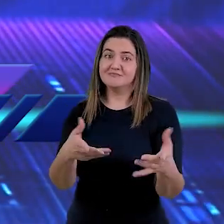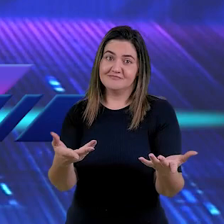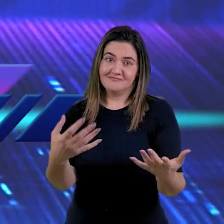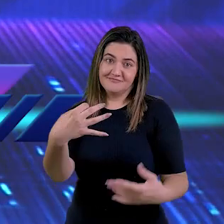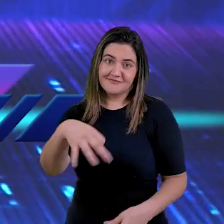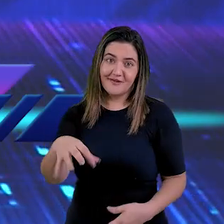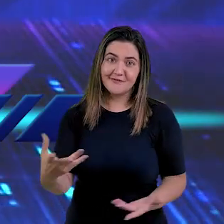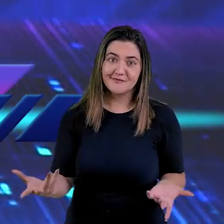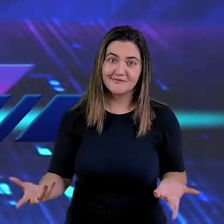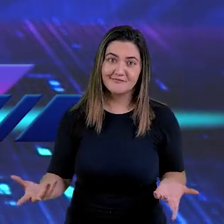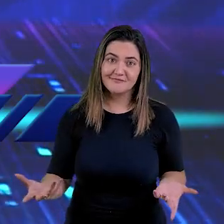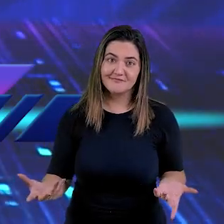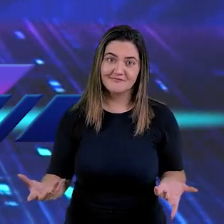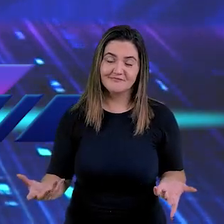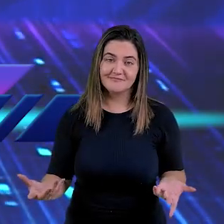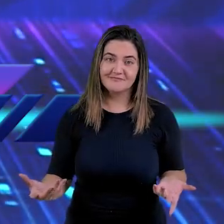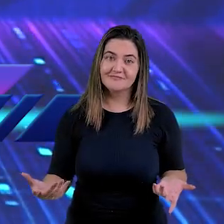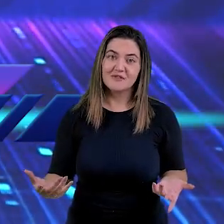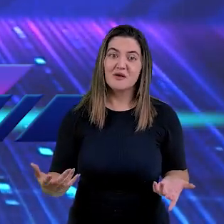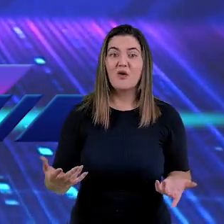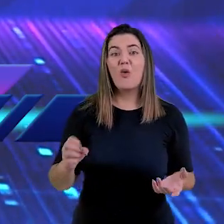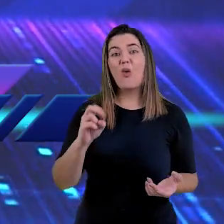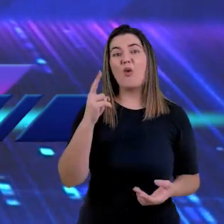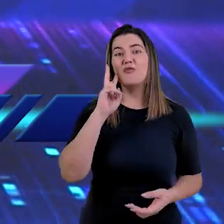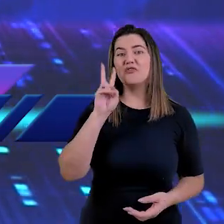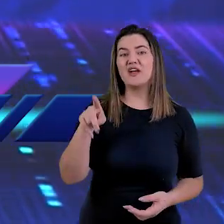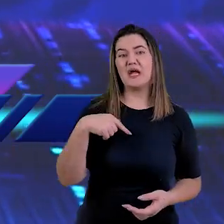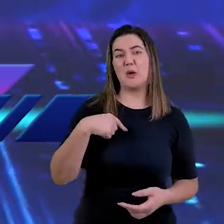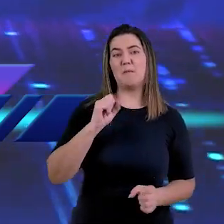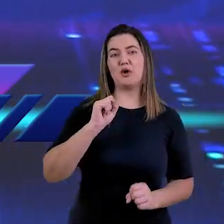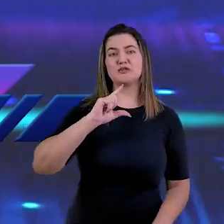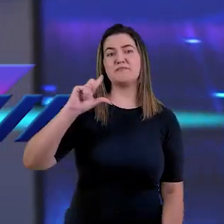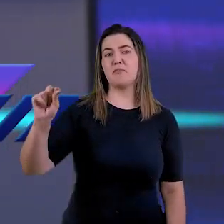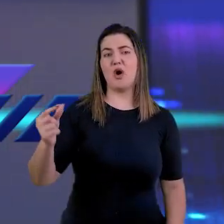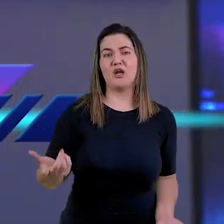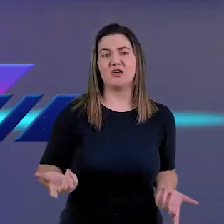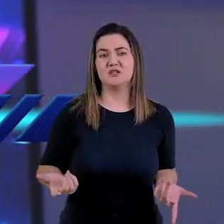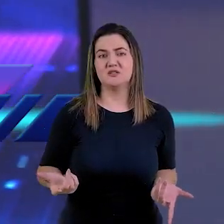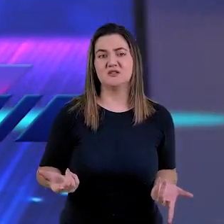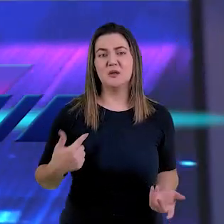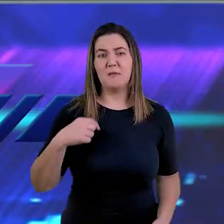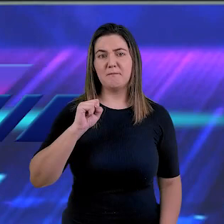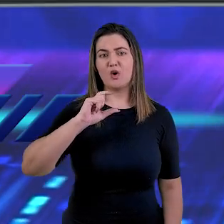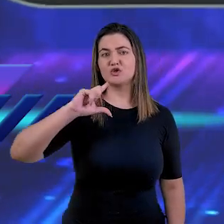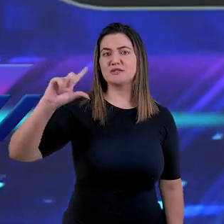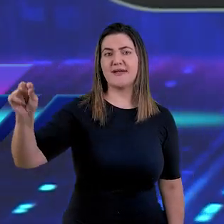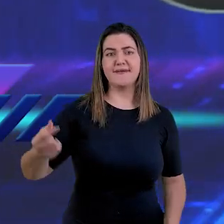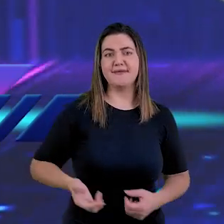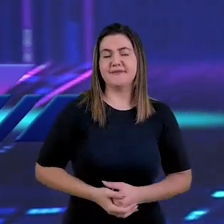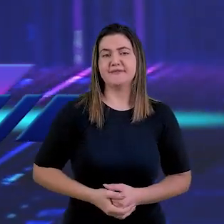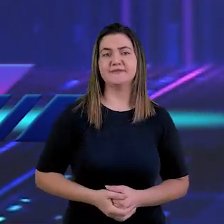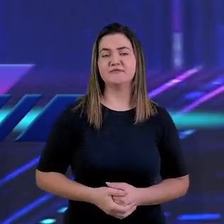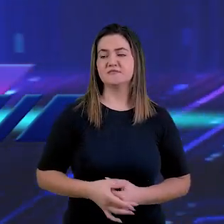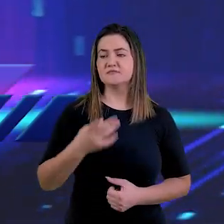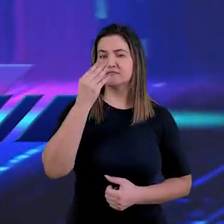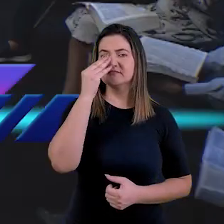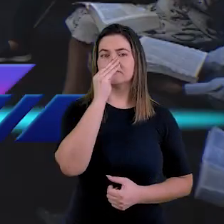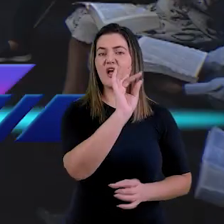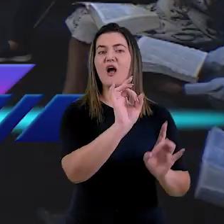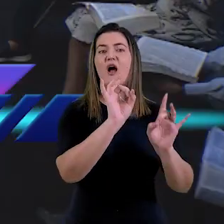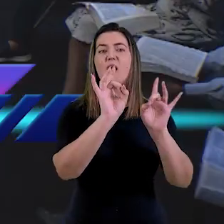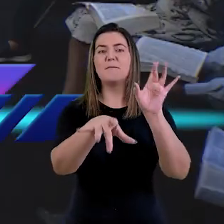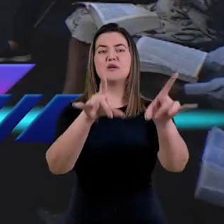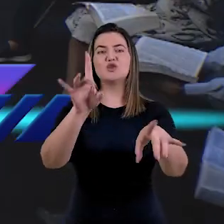poderia ter abandonado o ser humano. É como eu poderia abandonar o cenário aqui do Arena do Futuro. Eu posso sair do cenário e